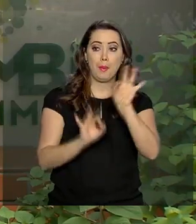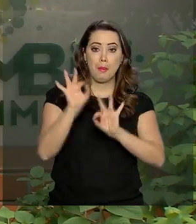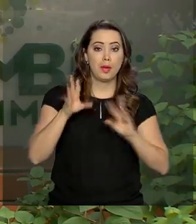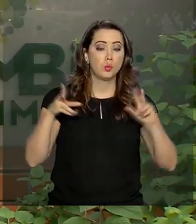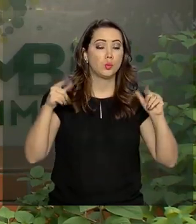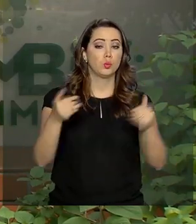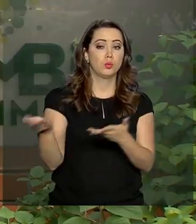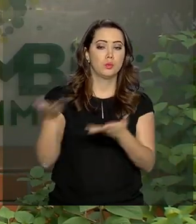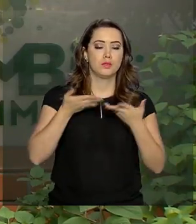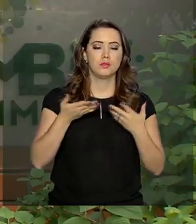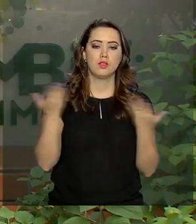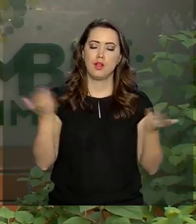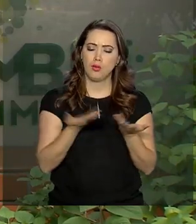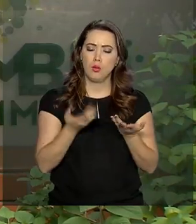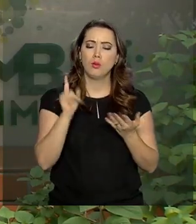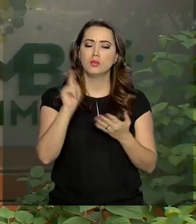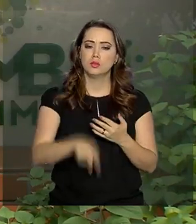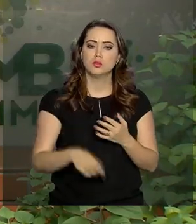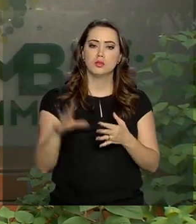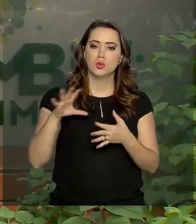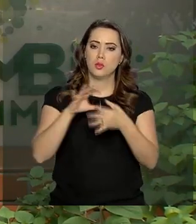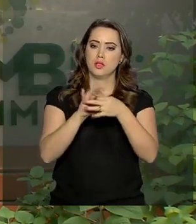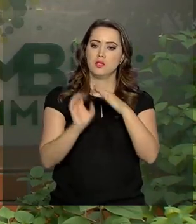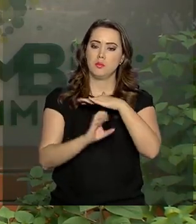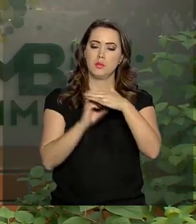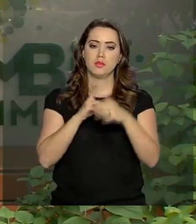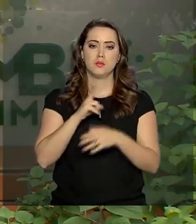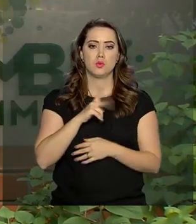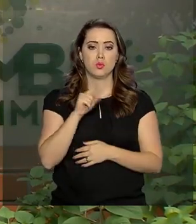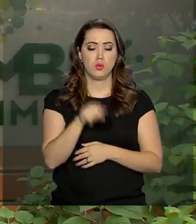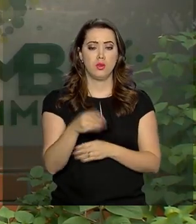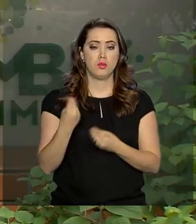as unidades para receber. E é nesse momento que o parceiro privado, concessionário, nos ajuda. nacionais. aí Obrigado.